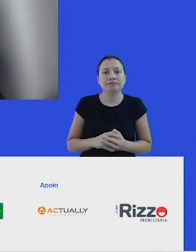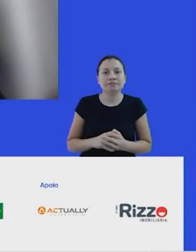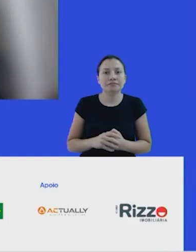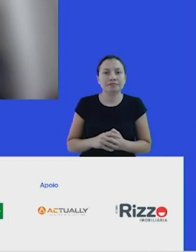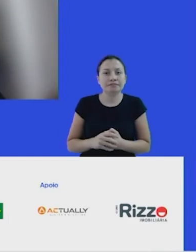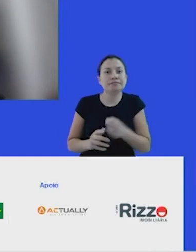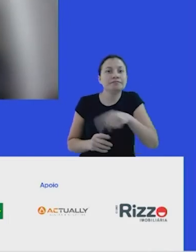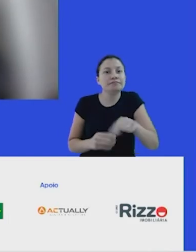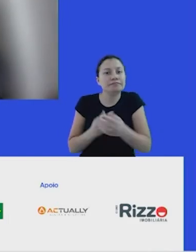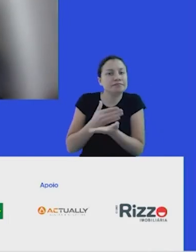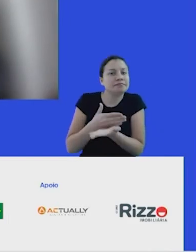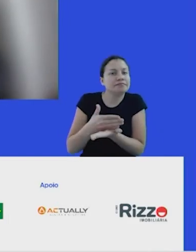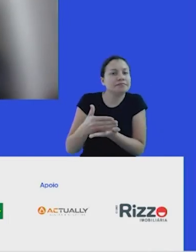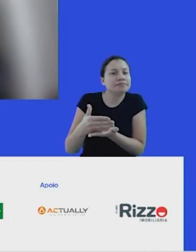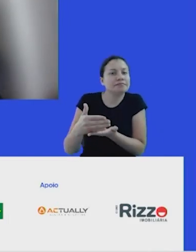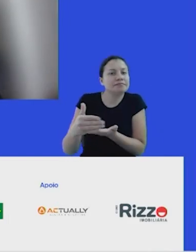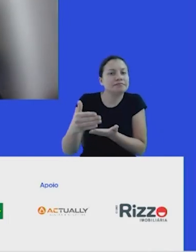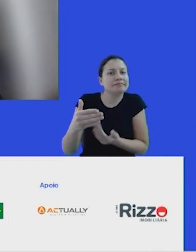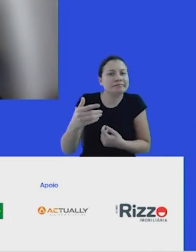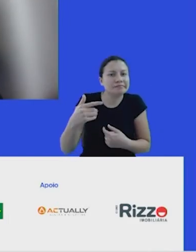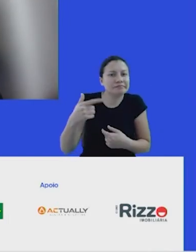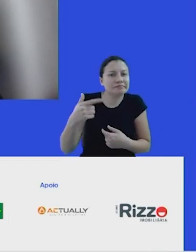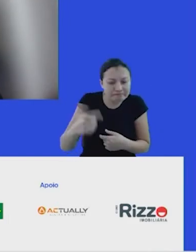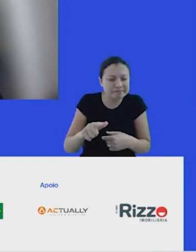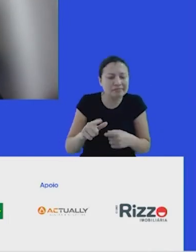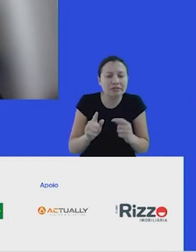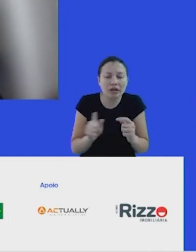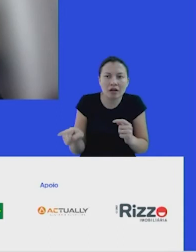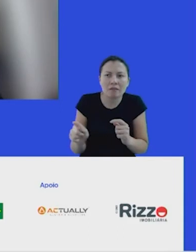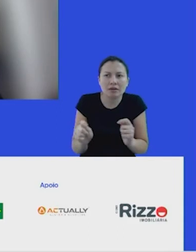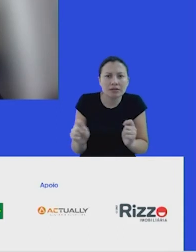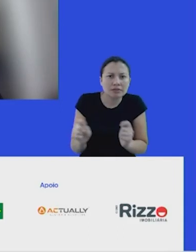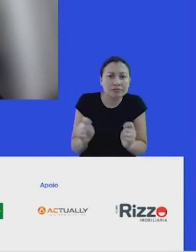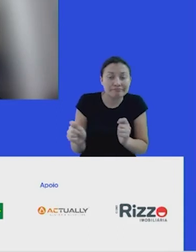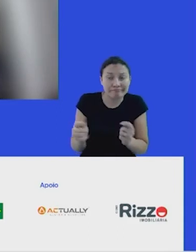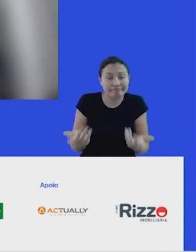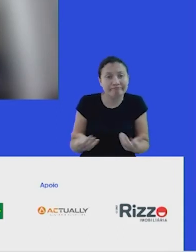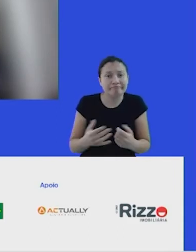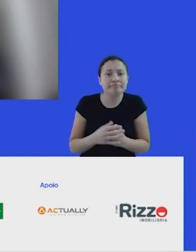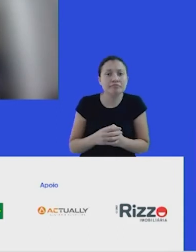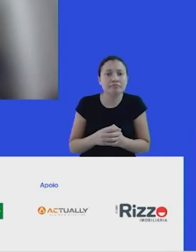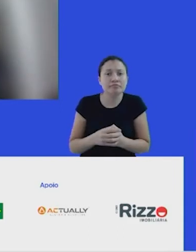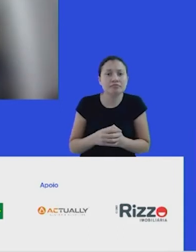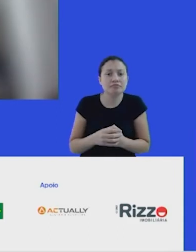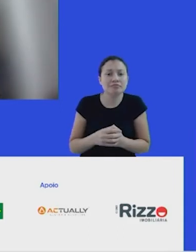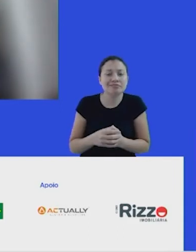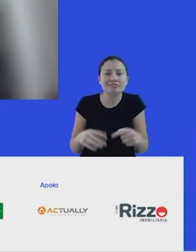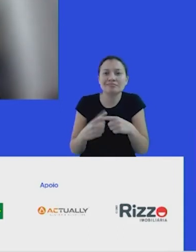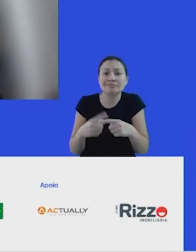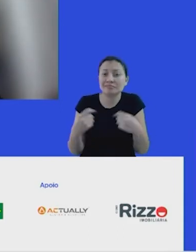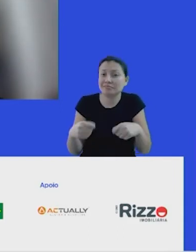começar a cada vez mais trazer esse econômico para dentro, porque esse casamento ele precisa